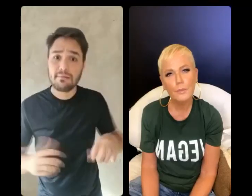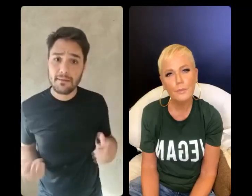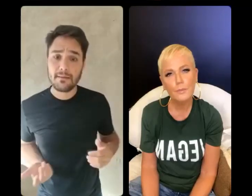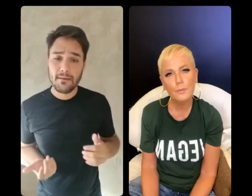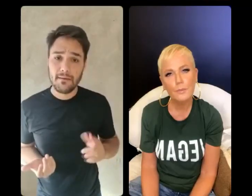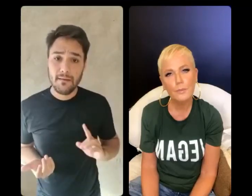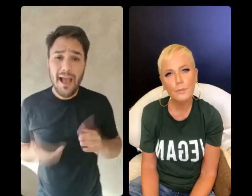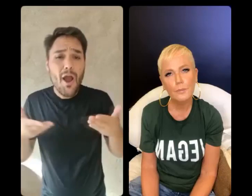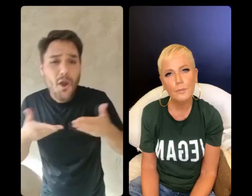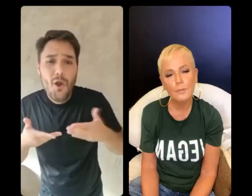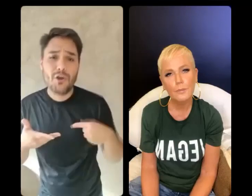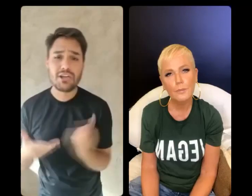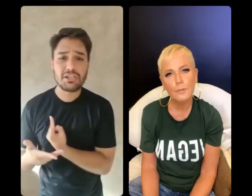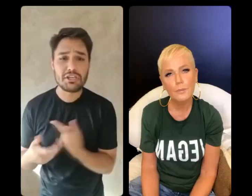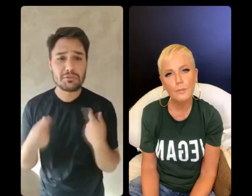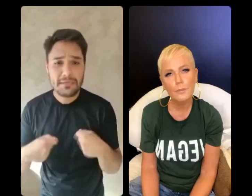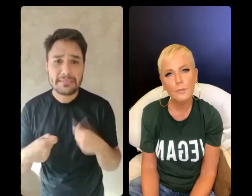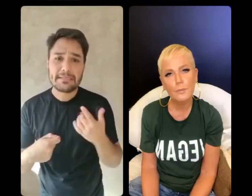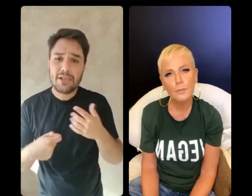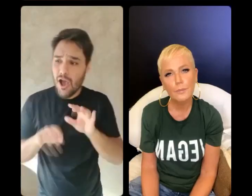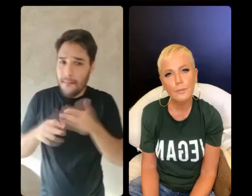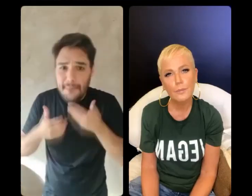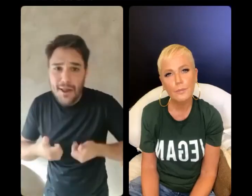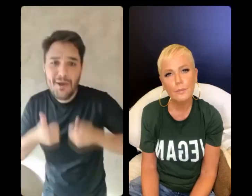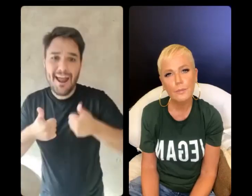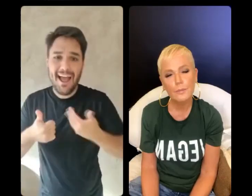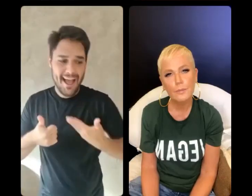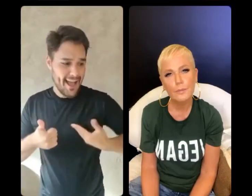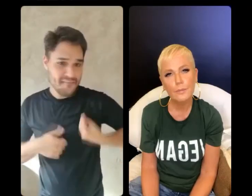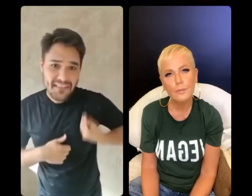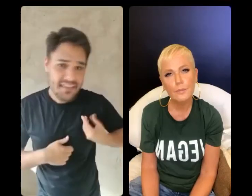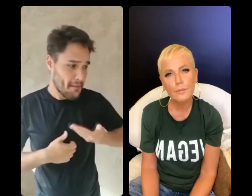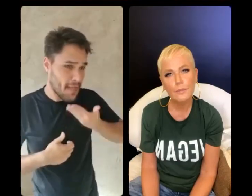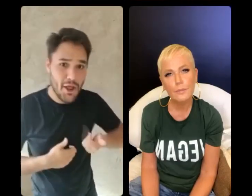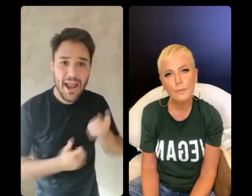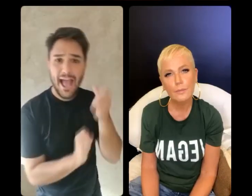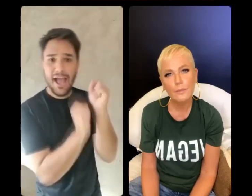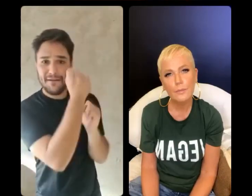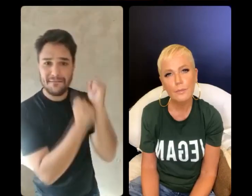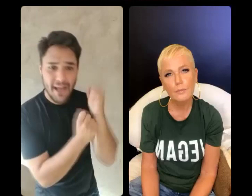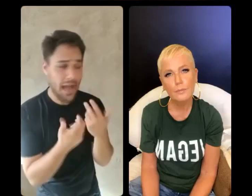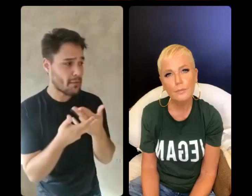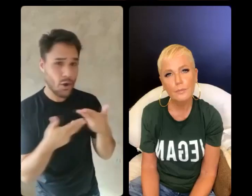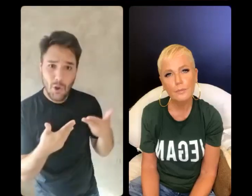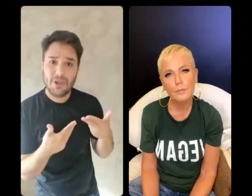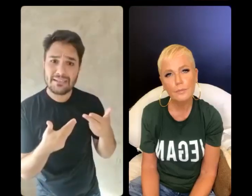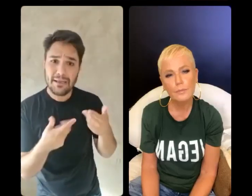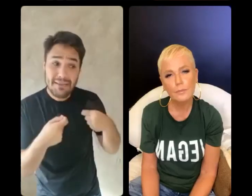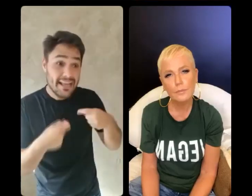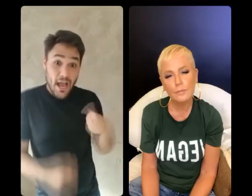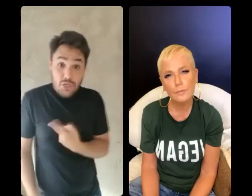conseguir administrar, sei lá, melhorar as condições, melhorar as fábricas... A gente não consegue entender que